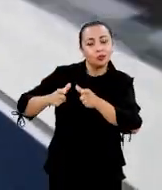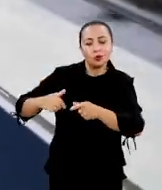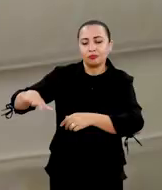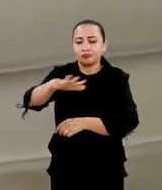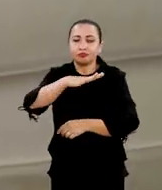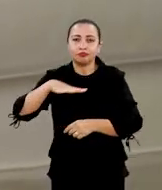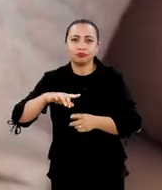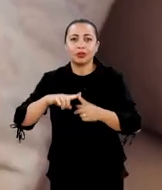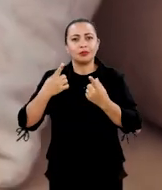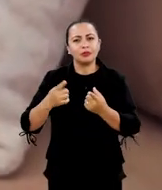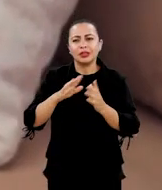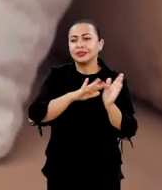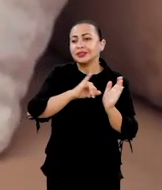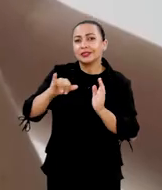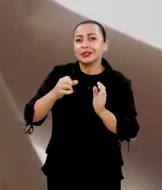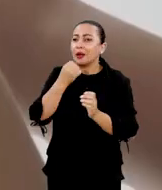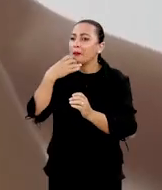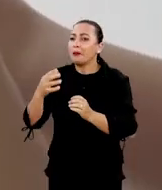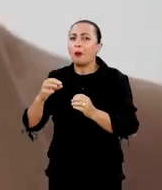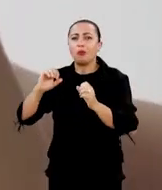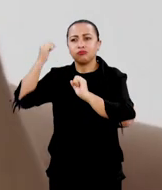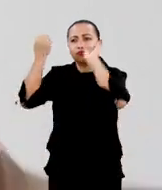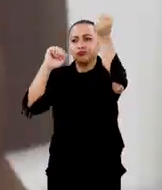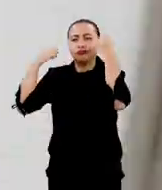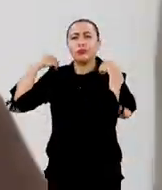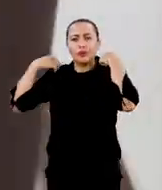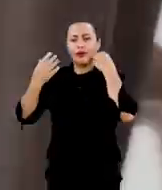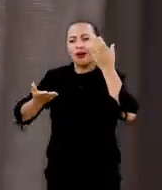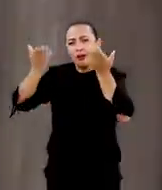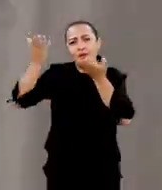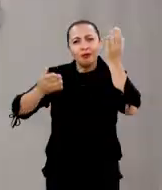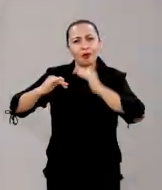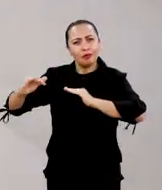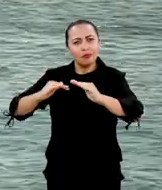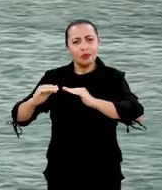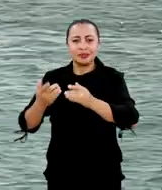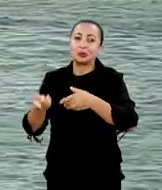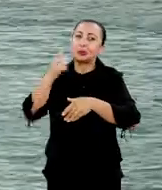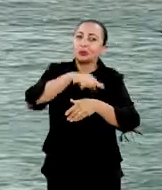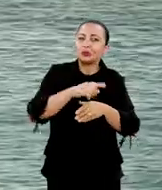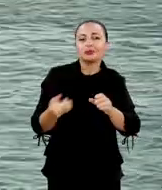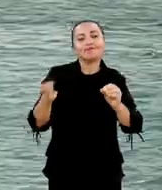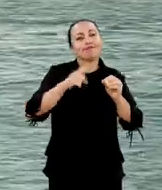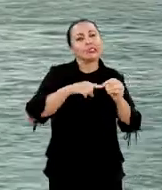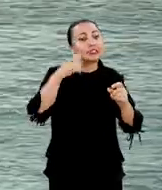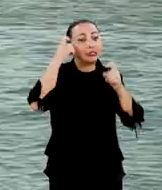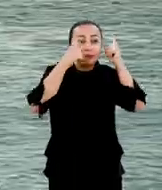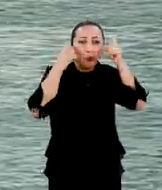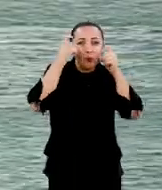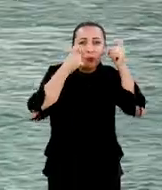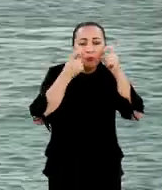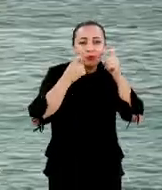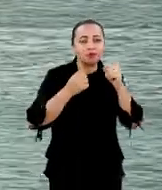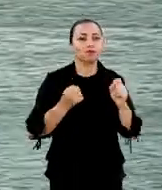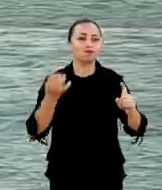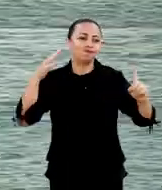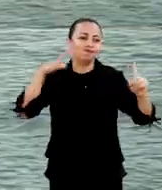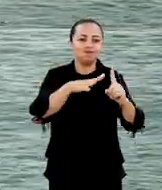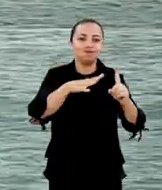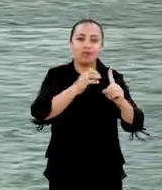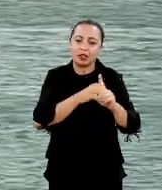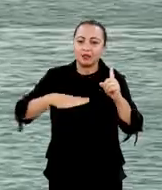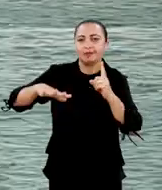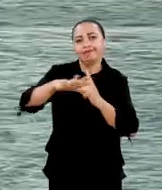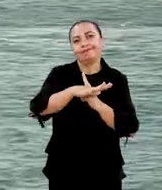área. Mas se por um lado produtos têxtils movimentam a economia, por outro trazem a preocupação quanto ao impacto